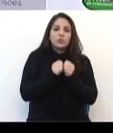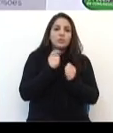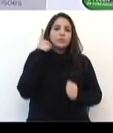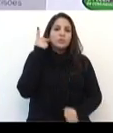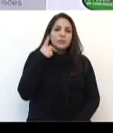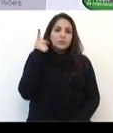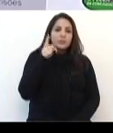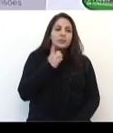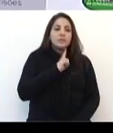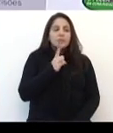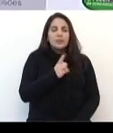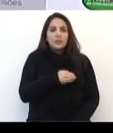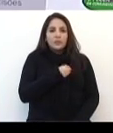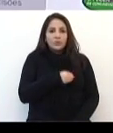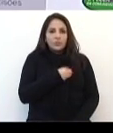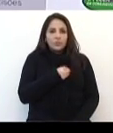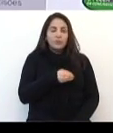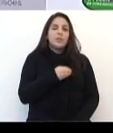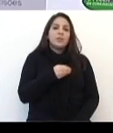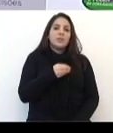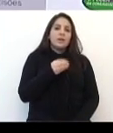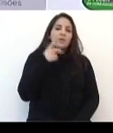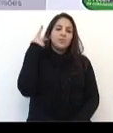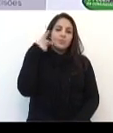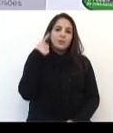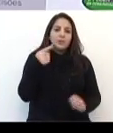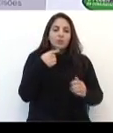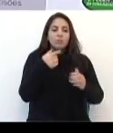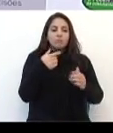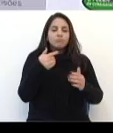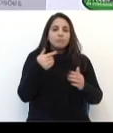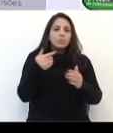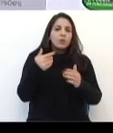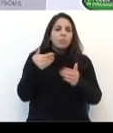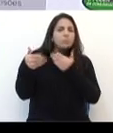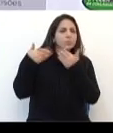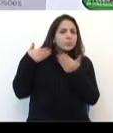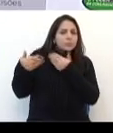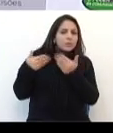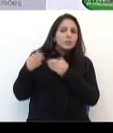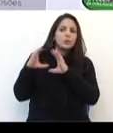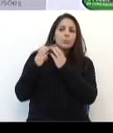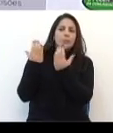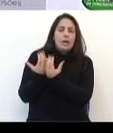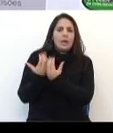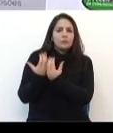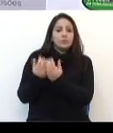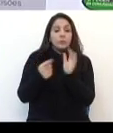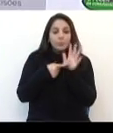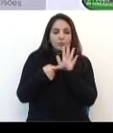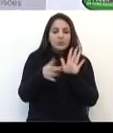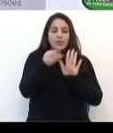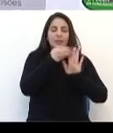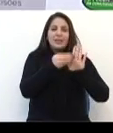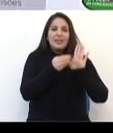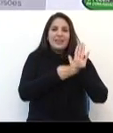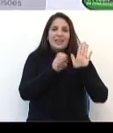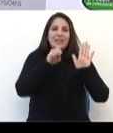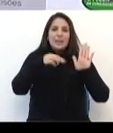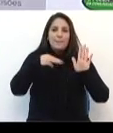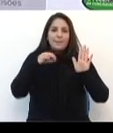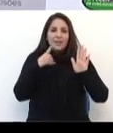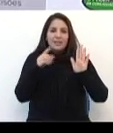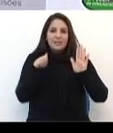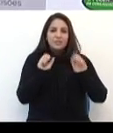aos vereadores. Estarão, então, os vereadores dialogando com a comunidade e apresentando as emendas. Então, nós queremos fazer todo esse cronograma a